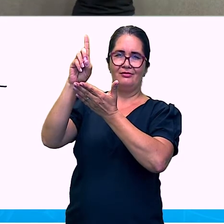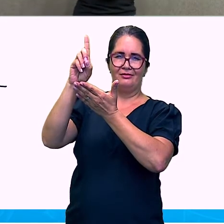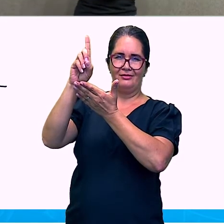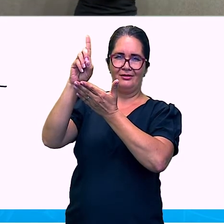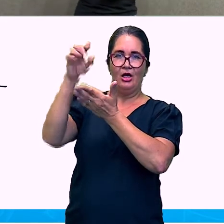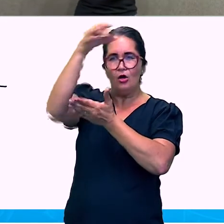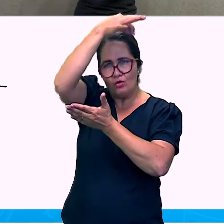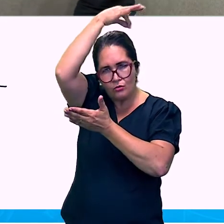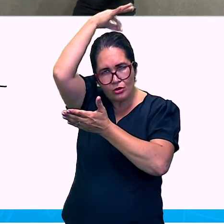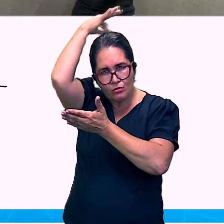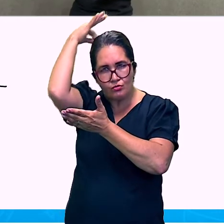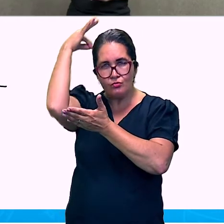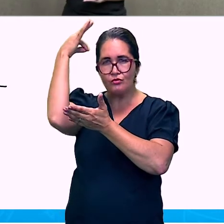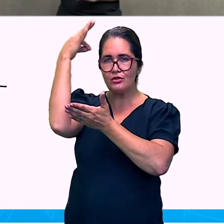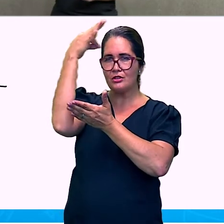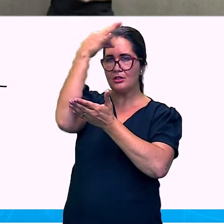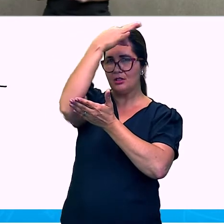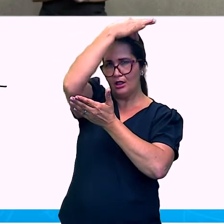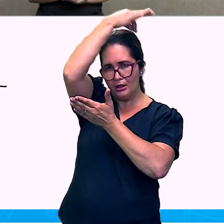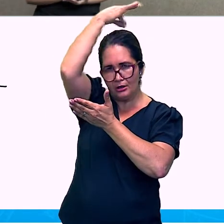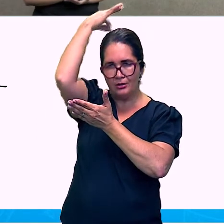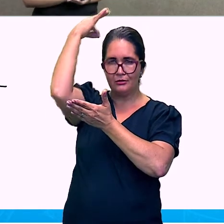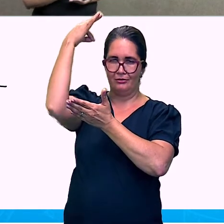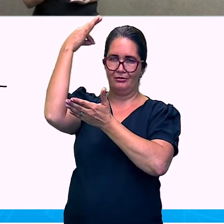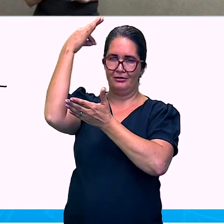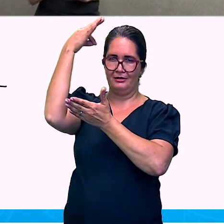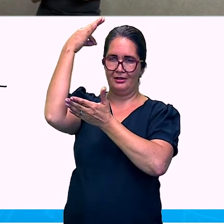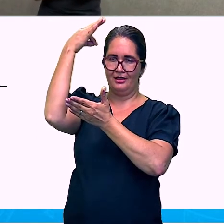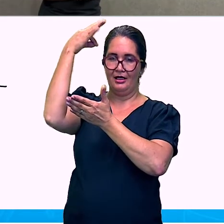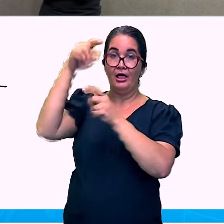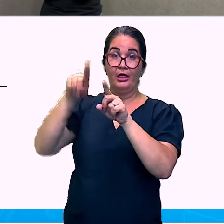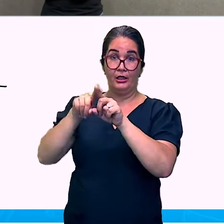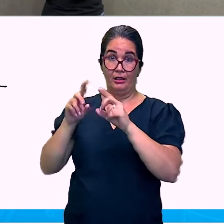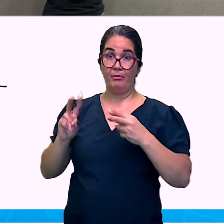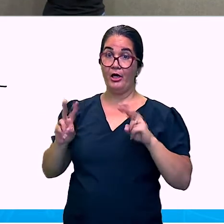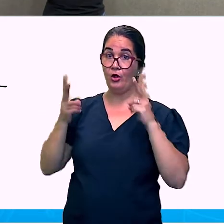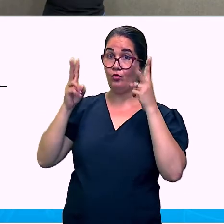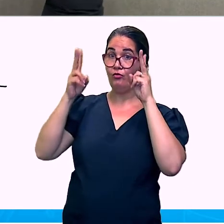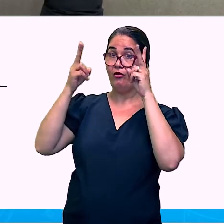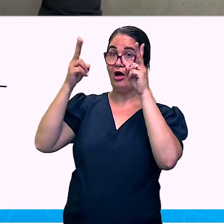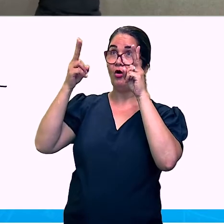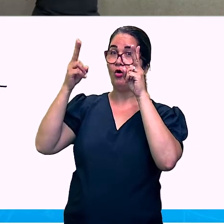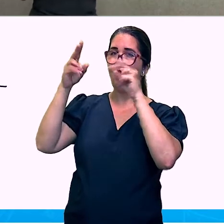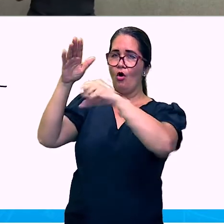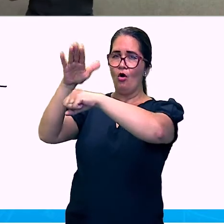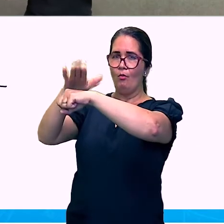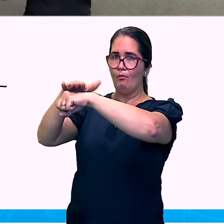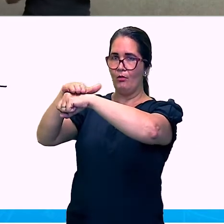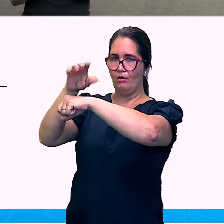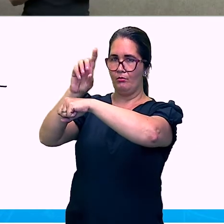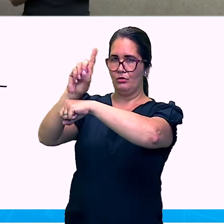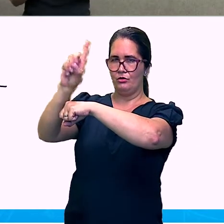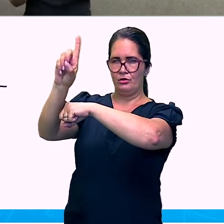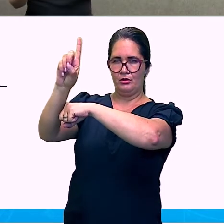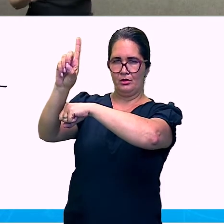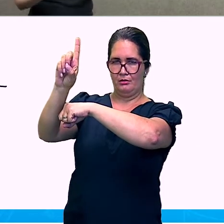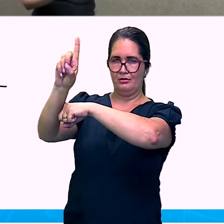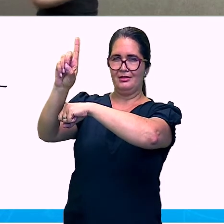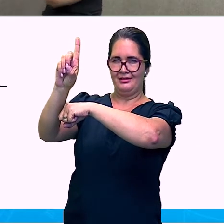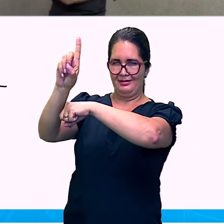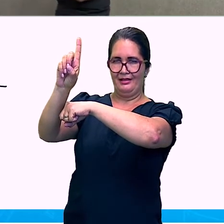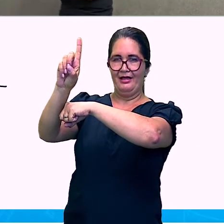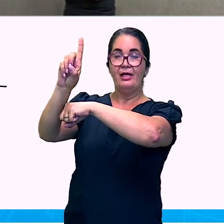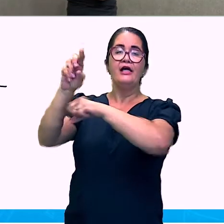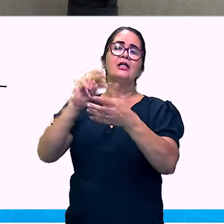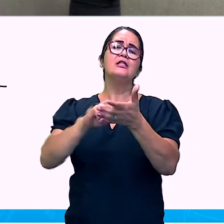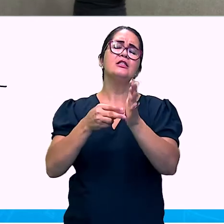Ela. Os valores em Deus. O ascetismo é o valor na vida. O viver da vida.